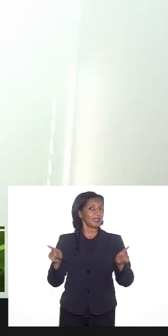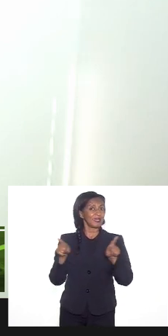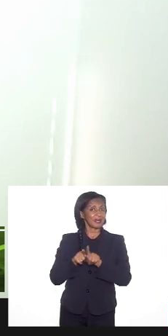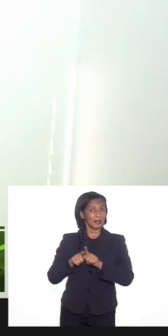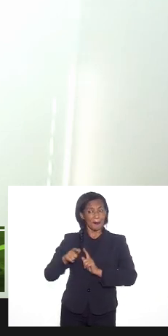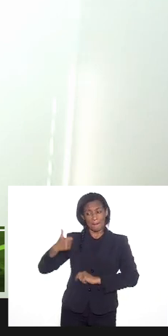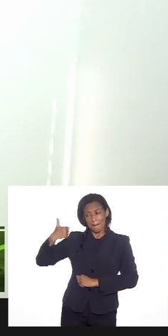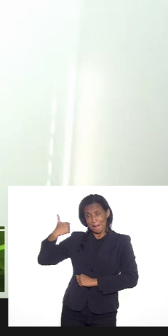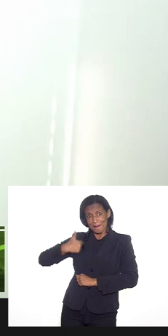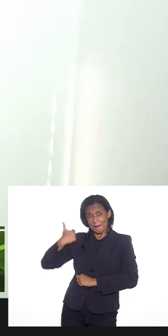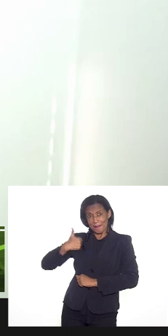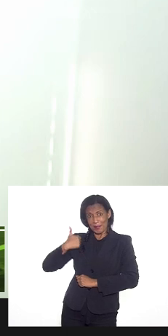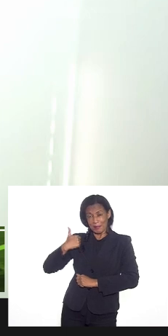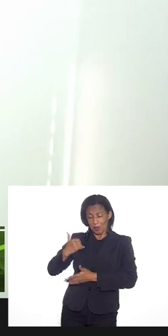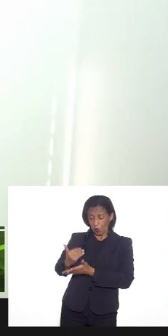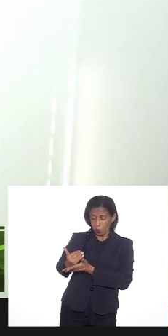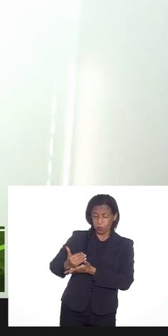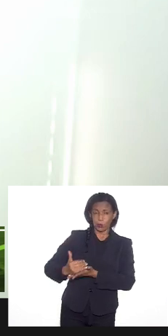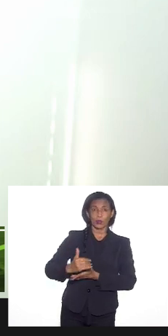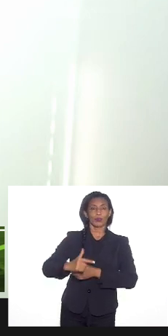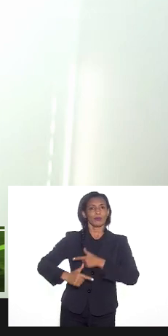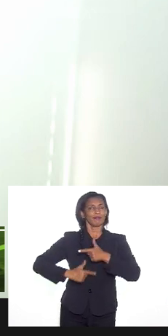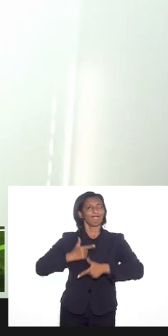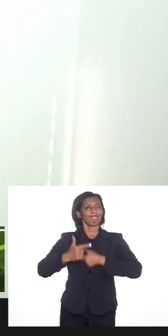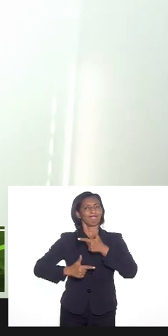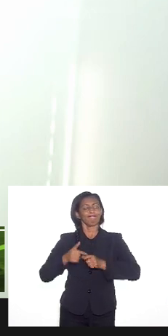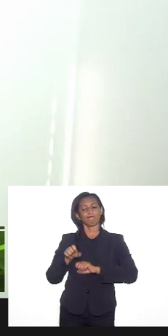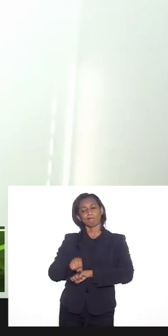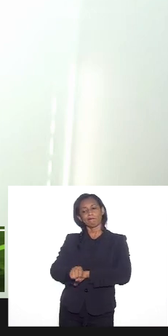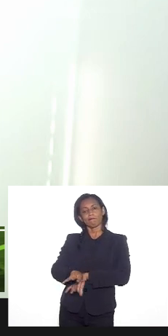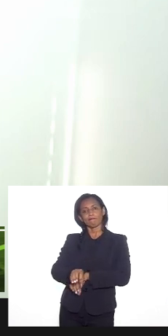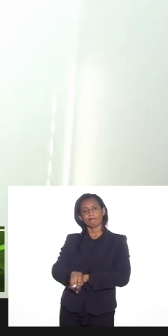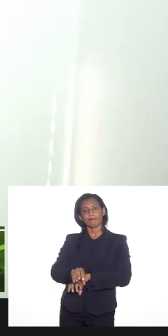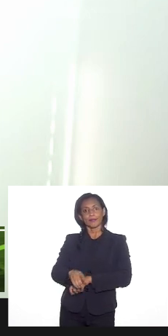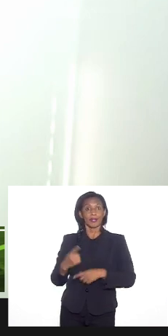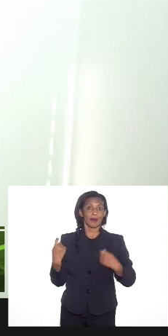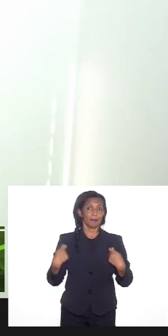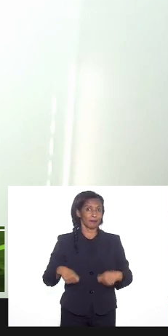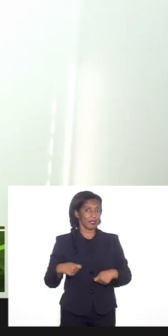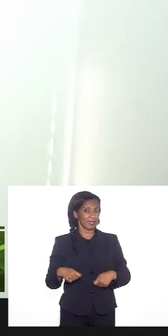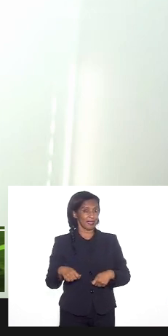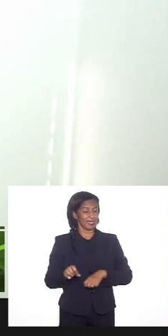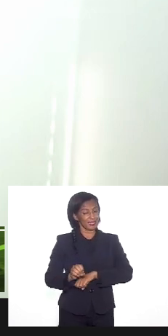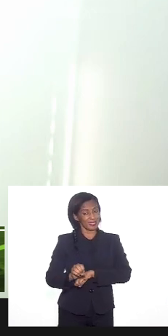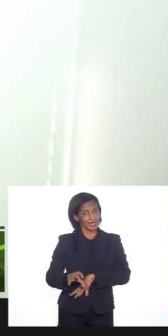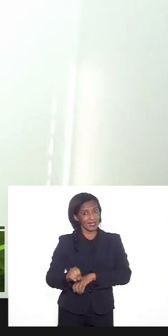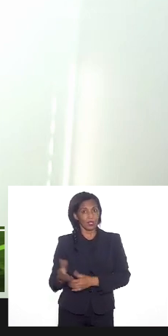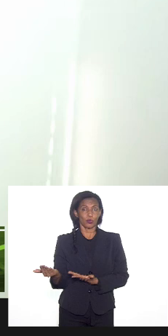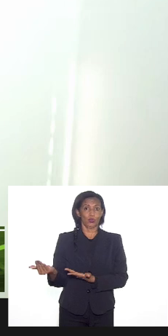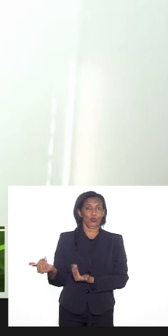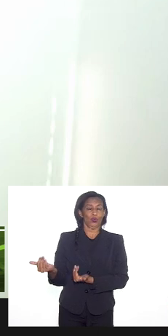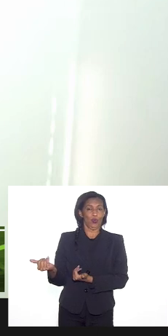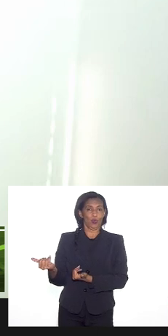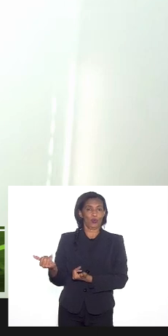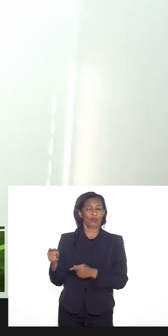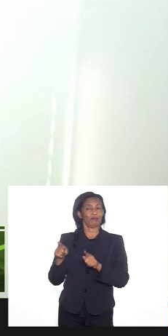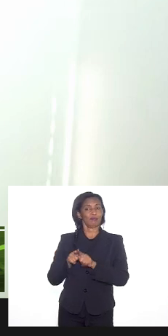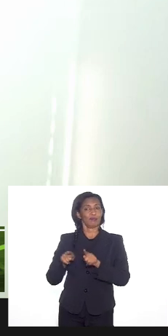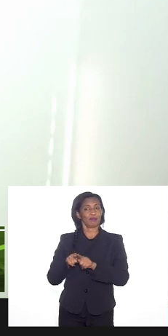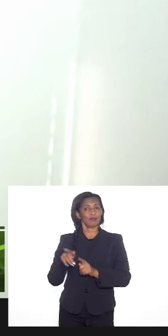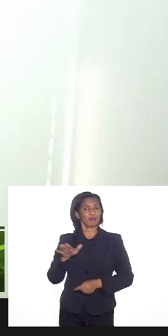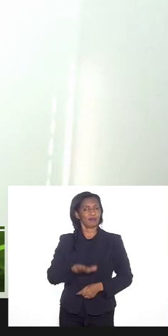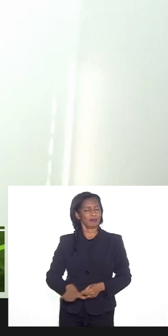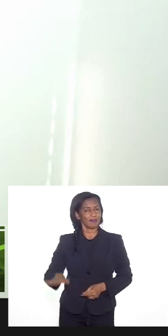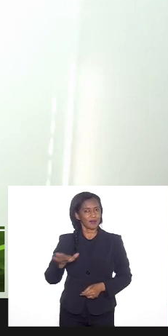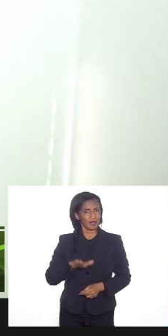começar a compreender começar a trabalhar e começar a educar começar a educar os nossos jovens e as nossas crianças